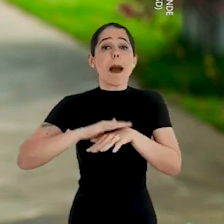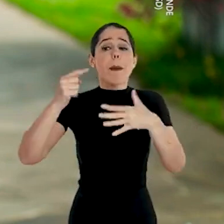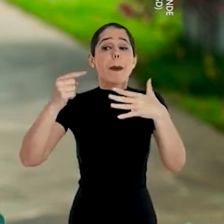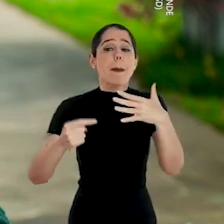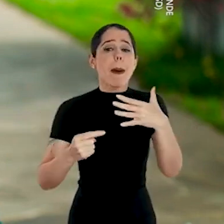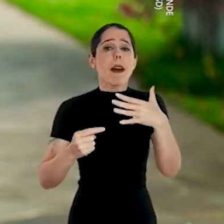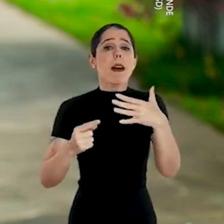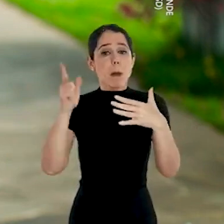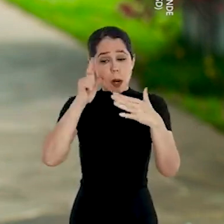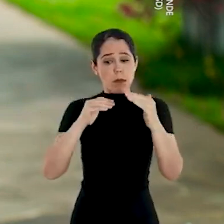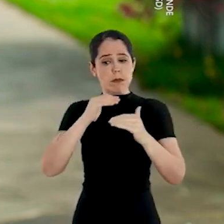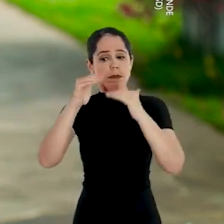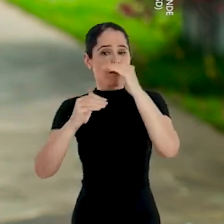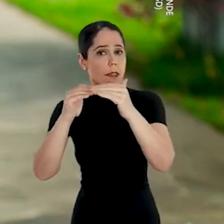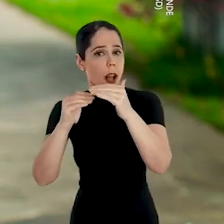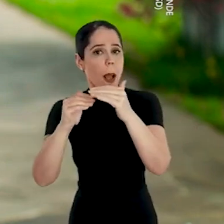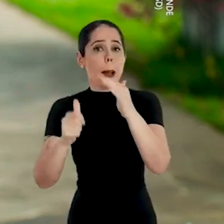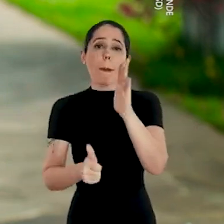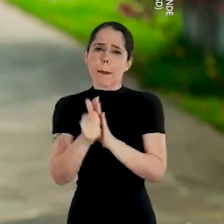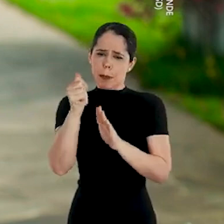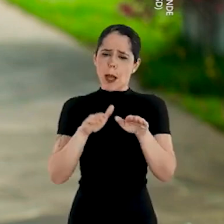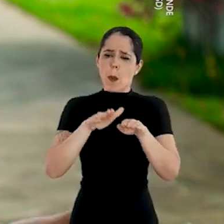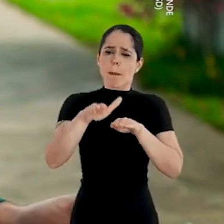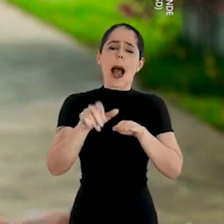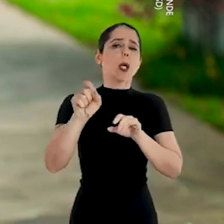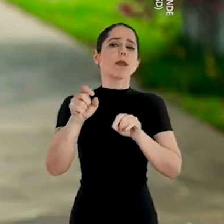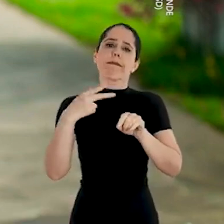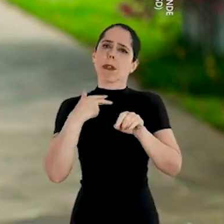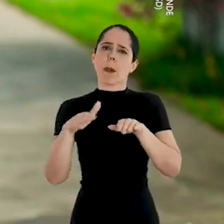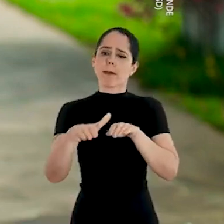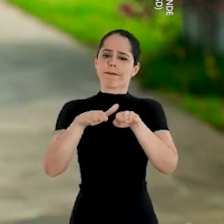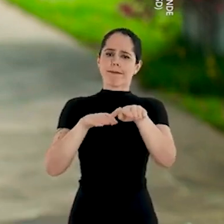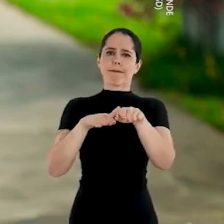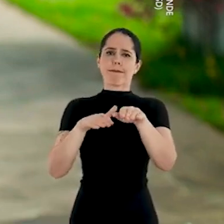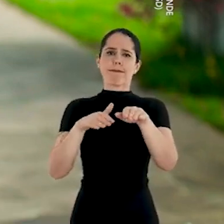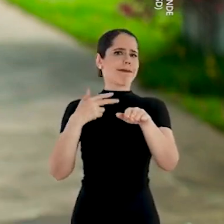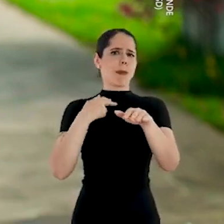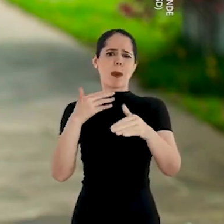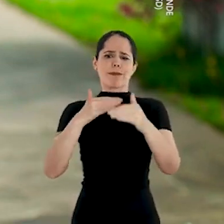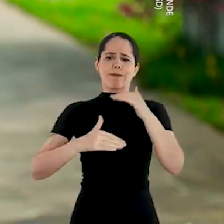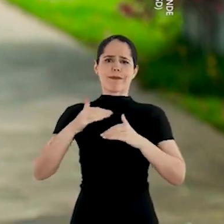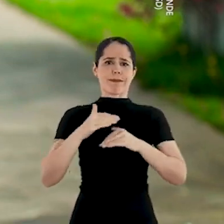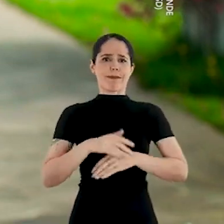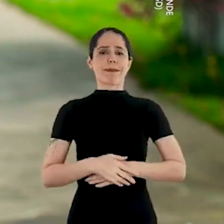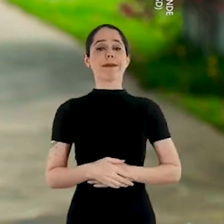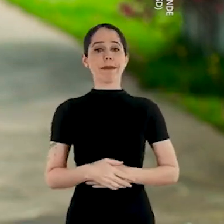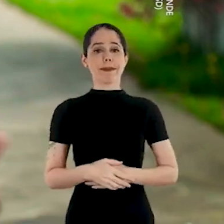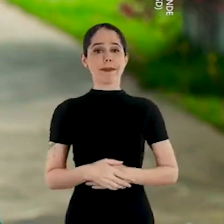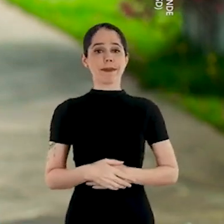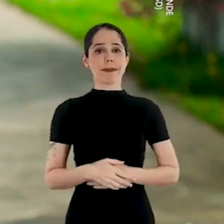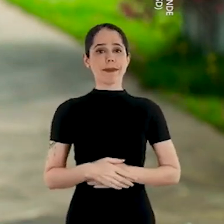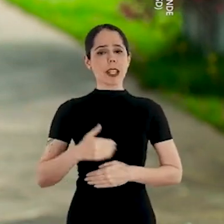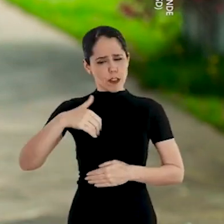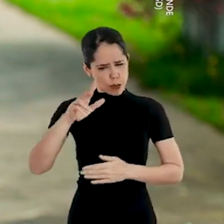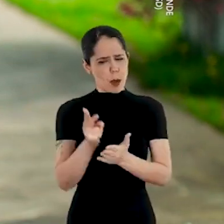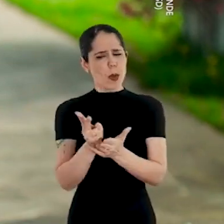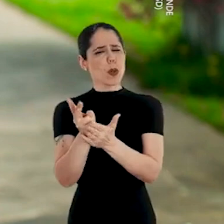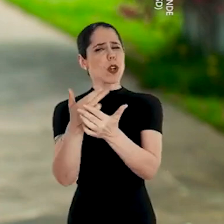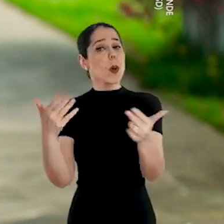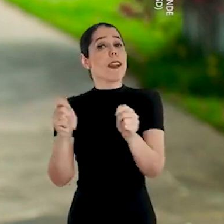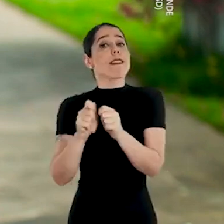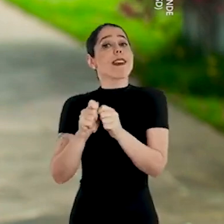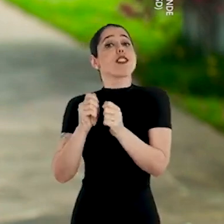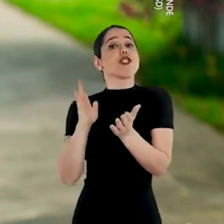Mas para avançar mais, o primeiro passo é não andar para trás, não dar marcha ré. Vamos continuar o que a gente